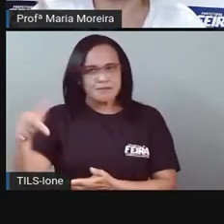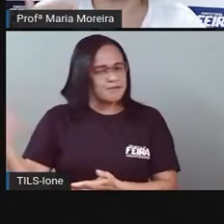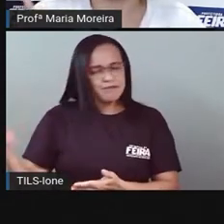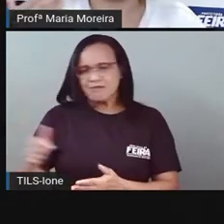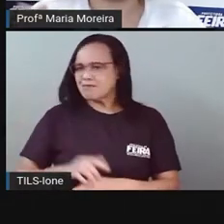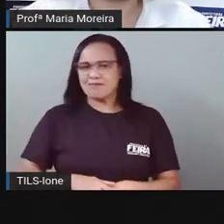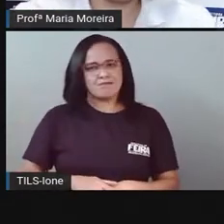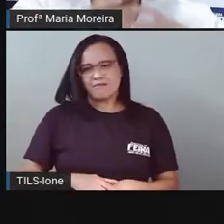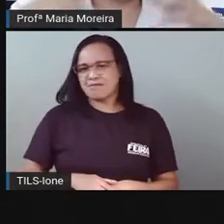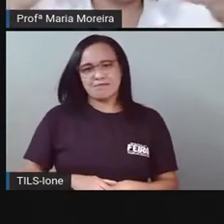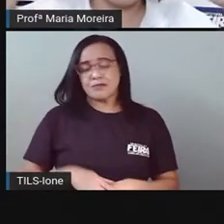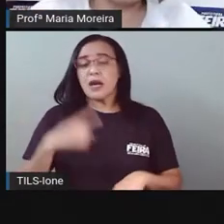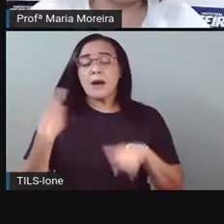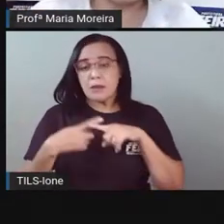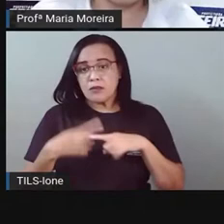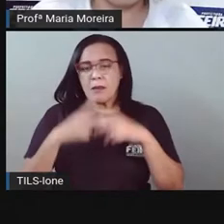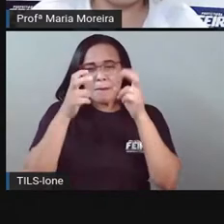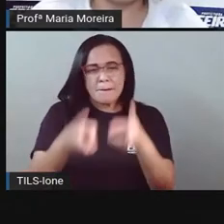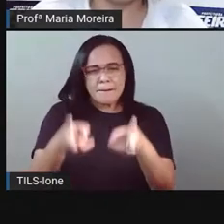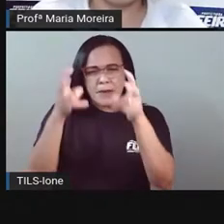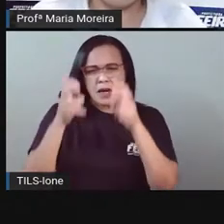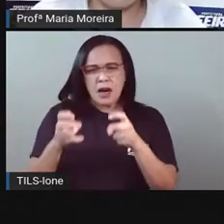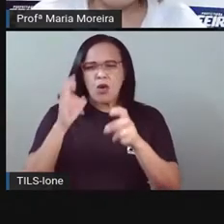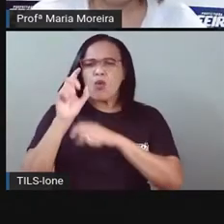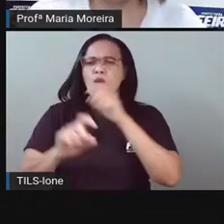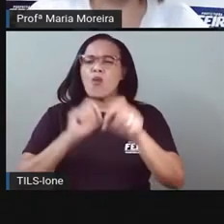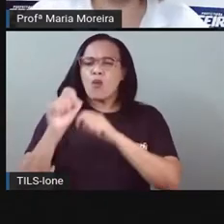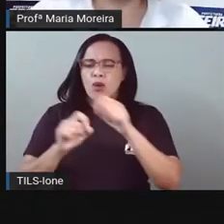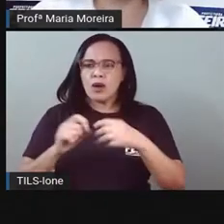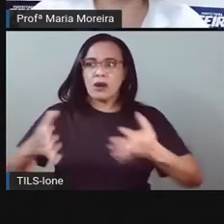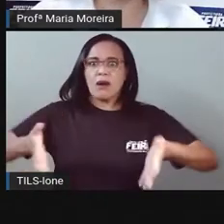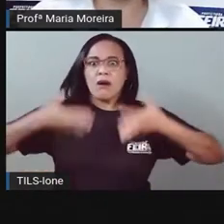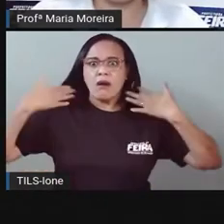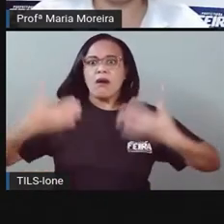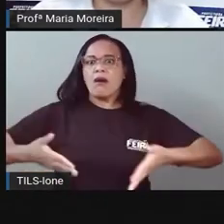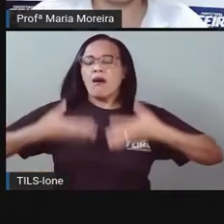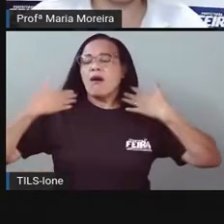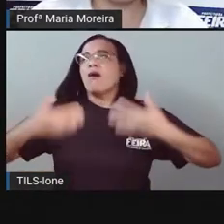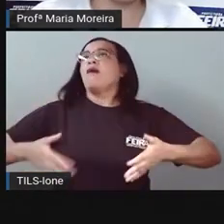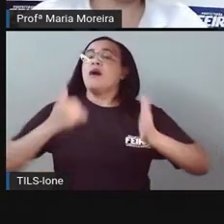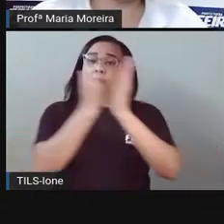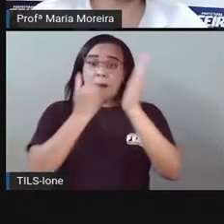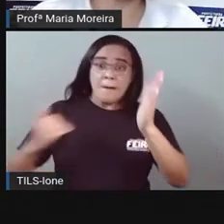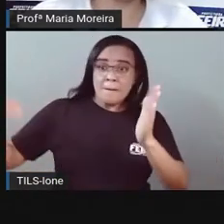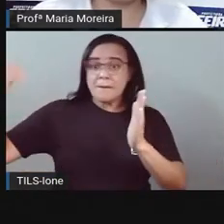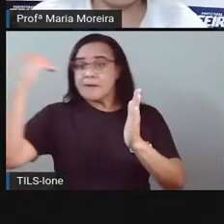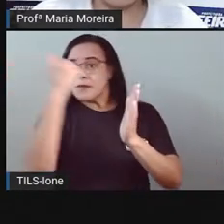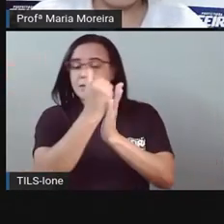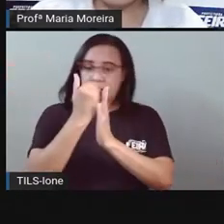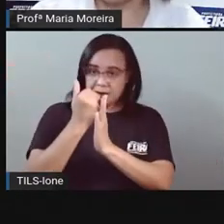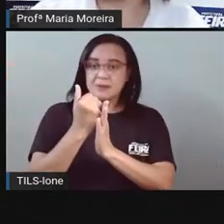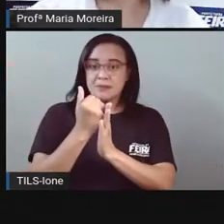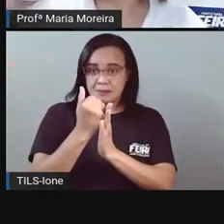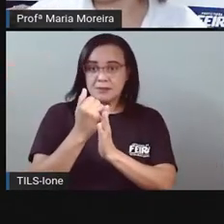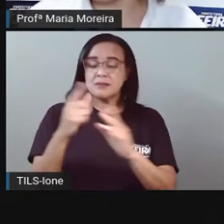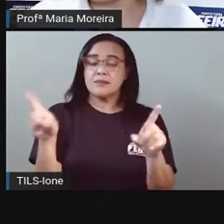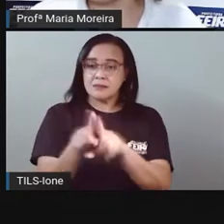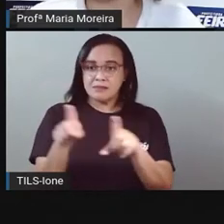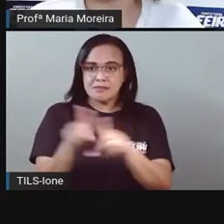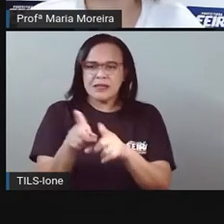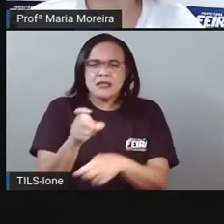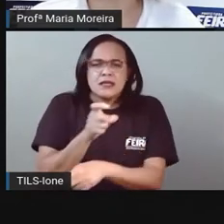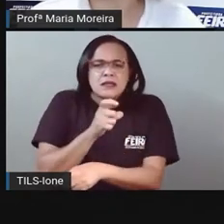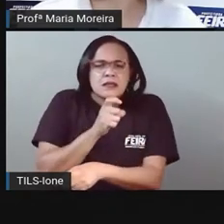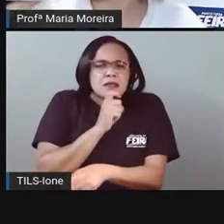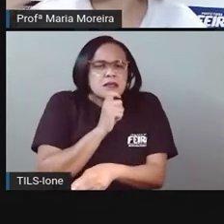A tem muito mais, a gente percebe muito mais o verão e o inverno, que é quando a gente tem esse momento frio. A gente sabe